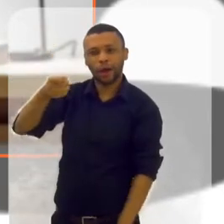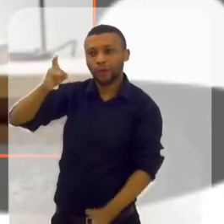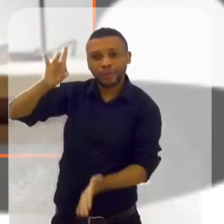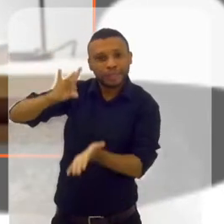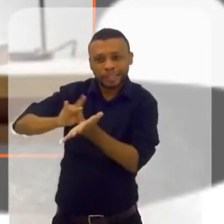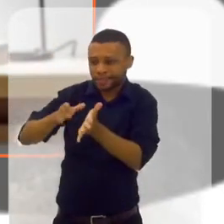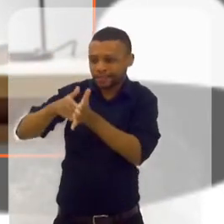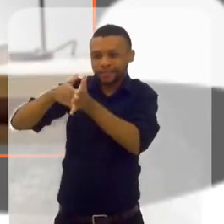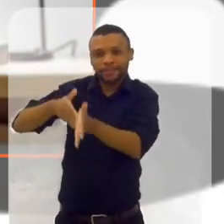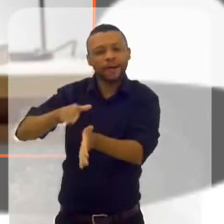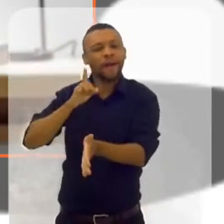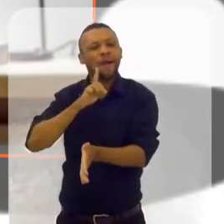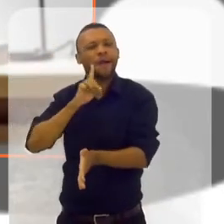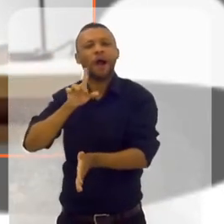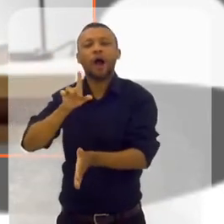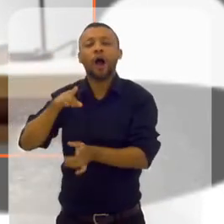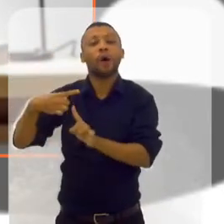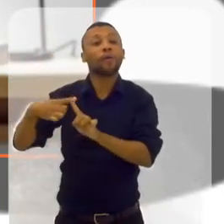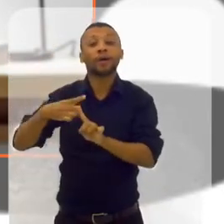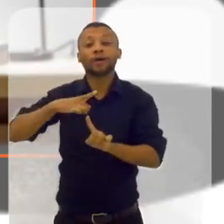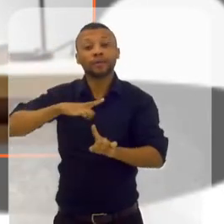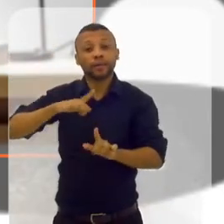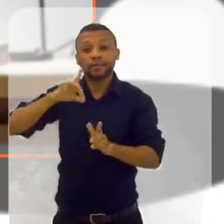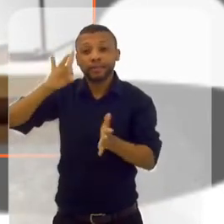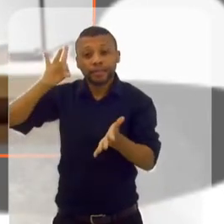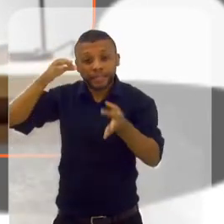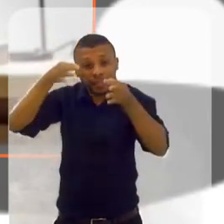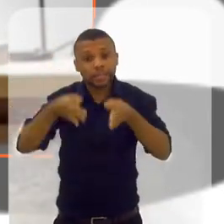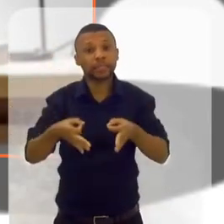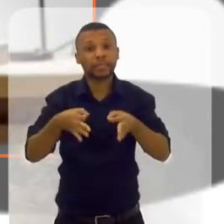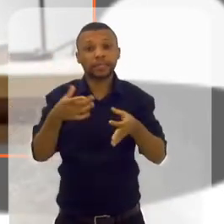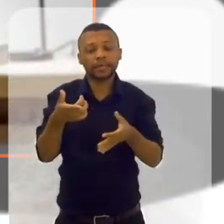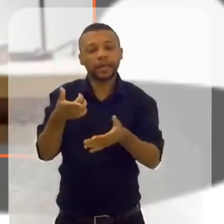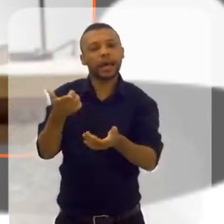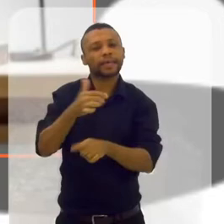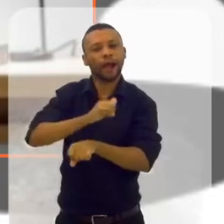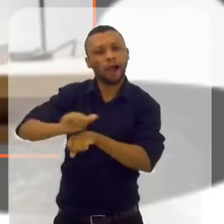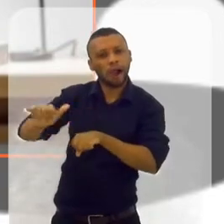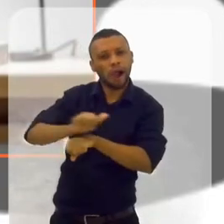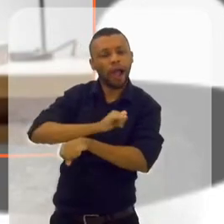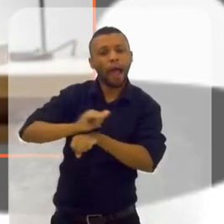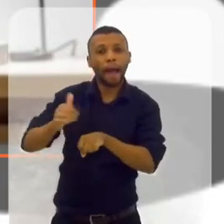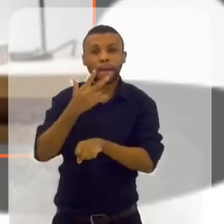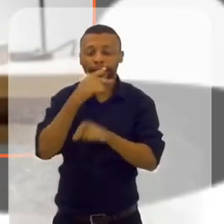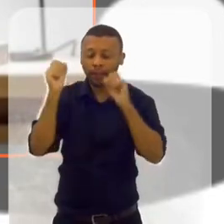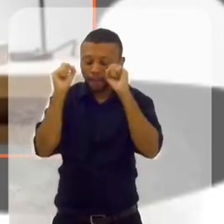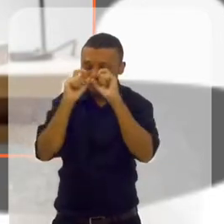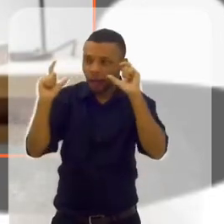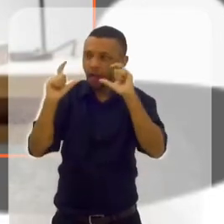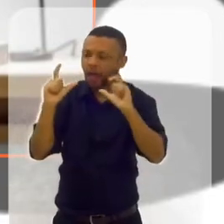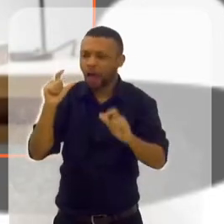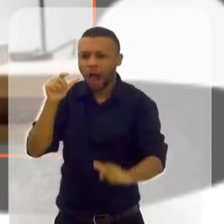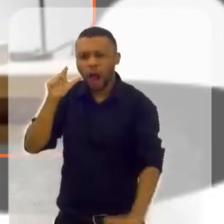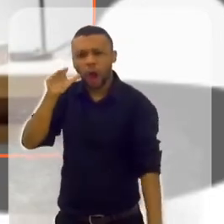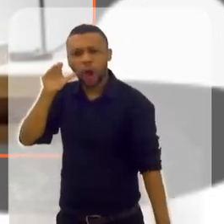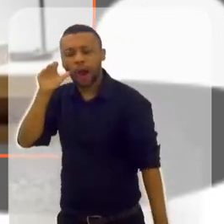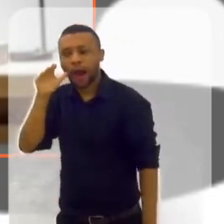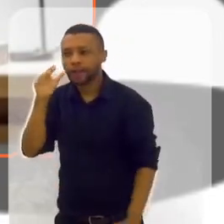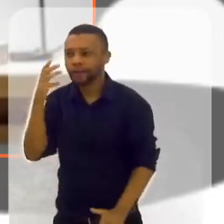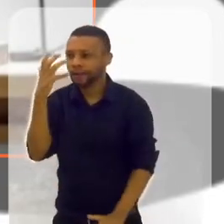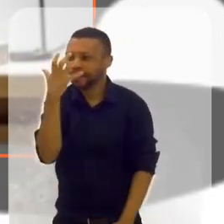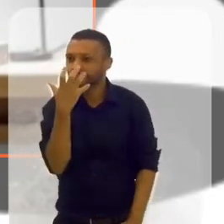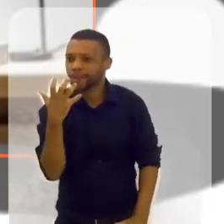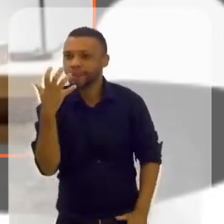propósito, porque eu tenho certeza que essa técnica é algo que desperta um misto de curiosidade com fascínio,